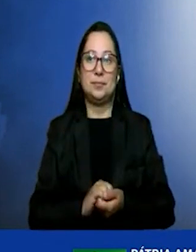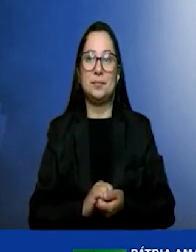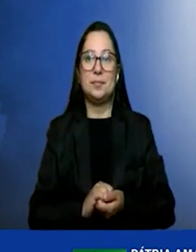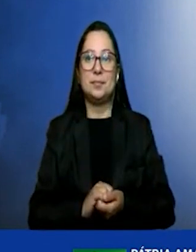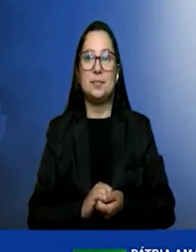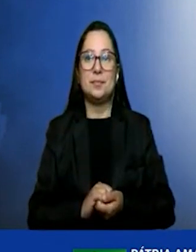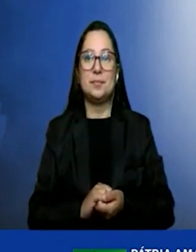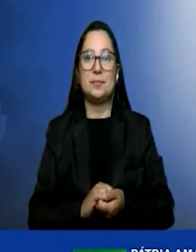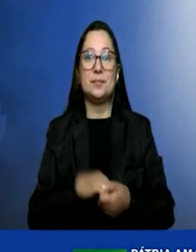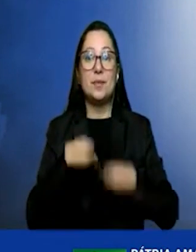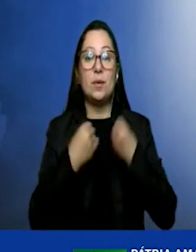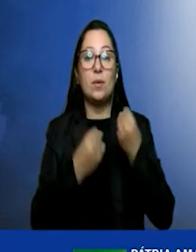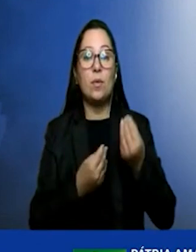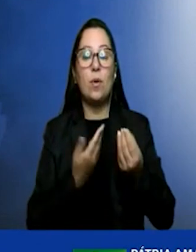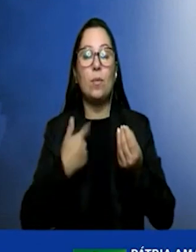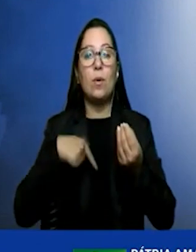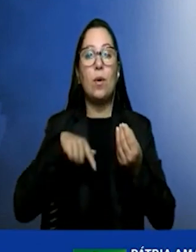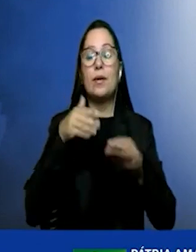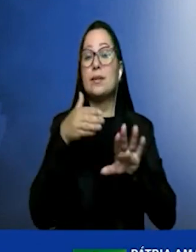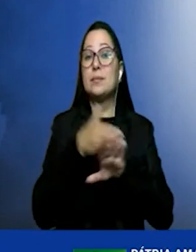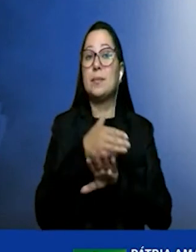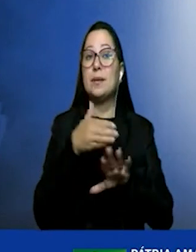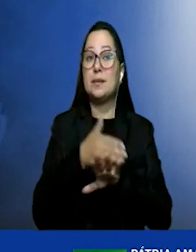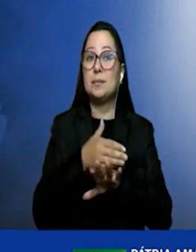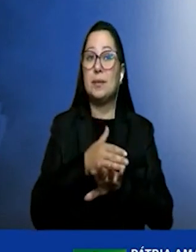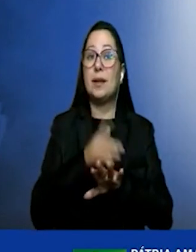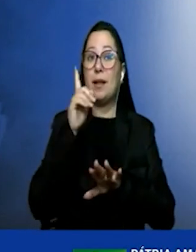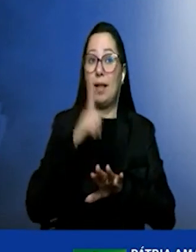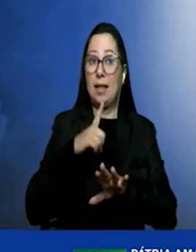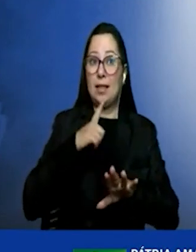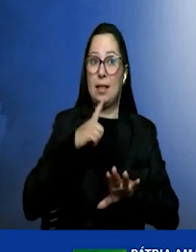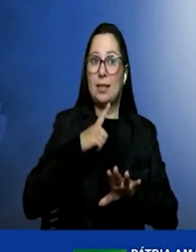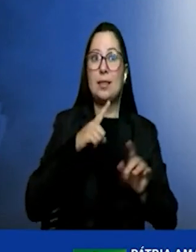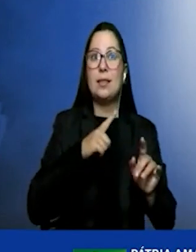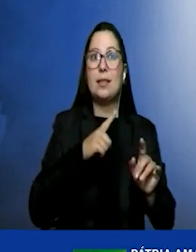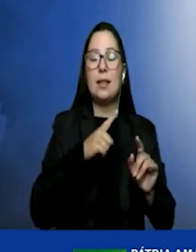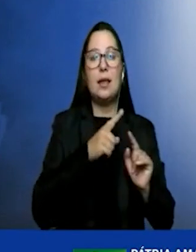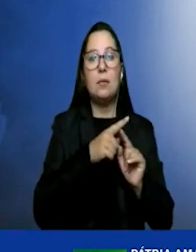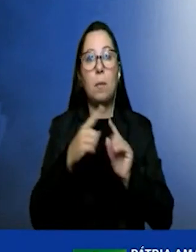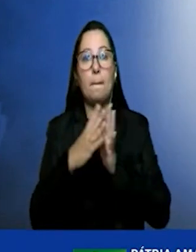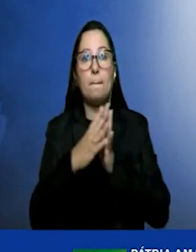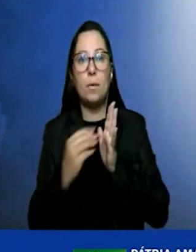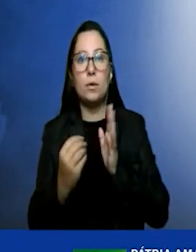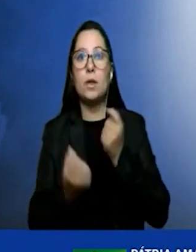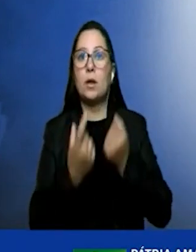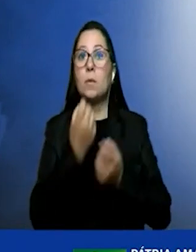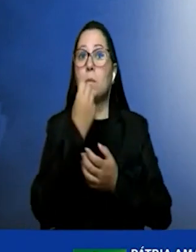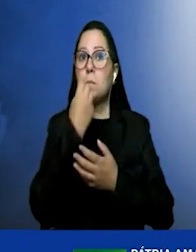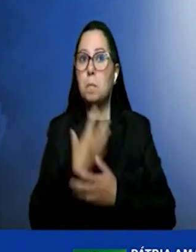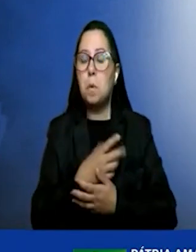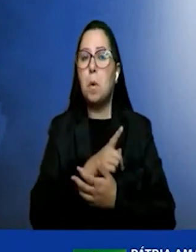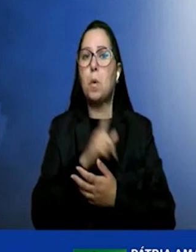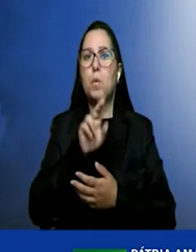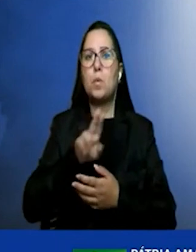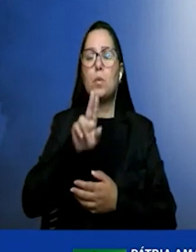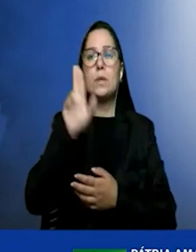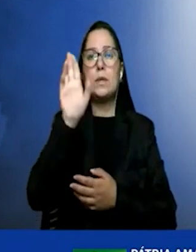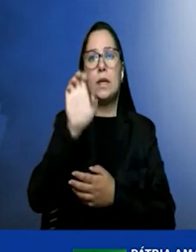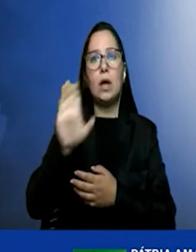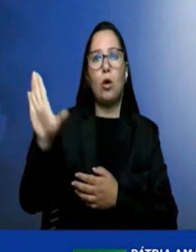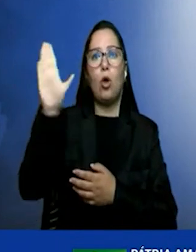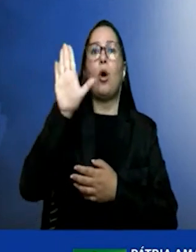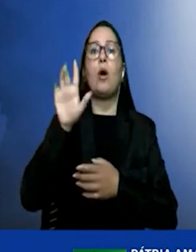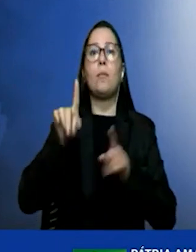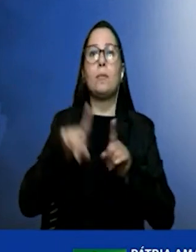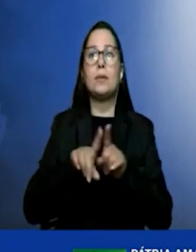participando dessa cadeia? Obviamente, a gente tem casos muito bem-sucedidos de uso de Mirai na Europa, na Califórnia, no Japão. A